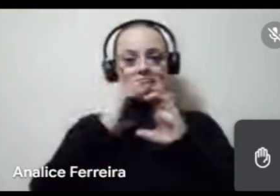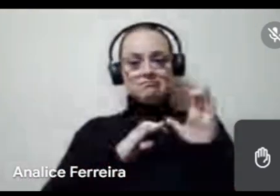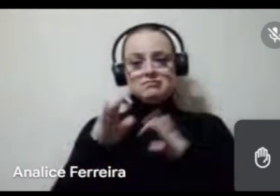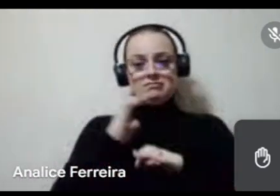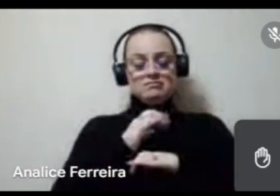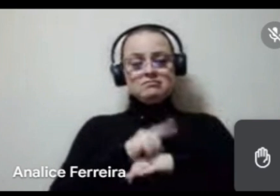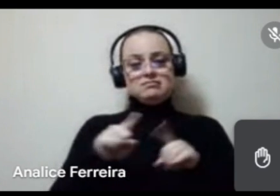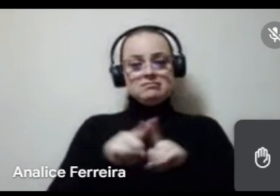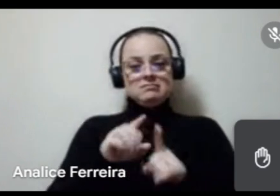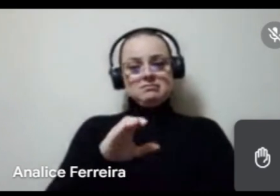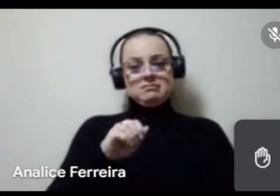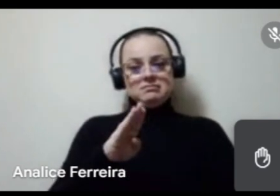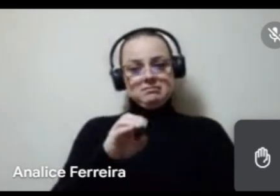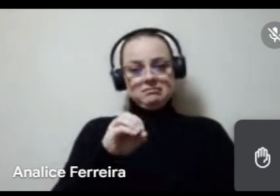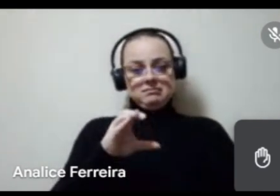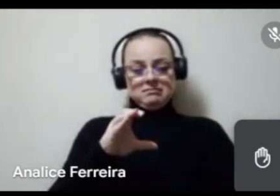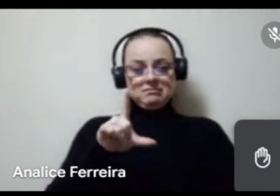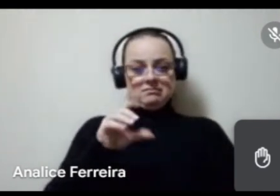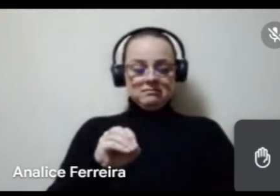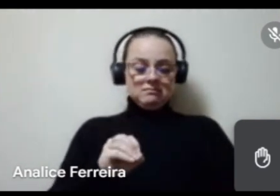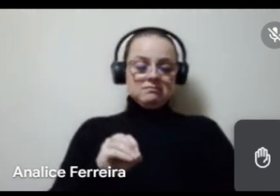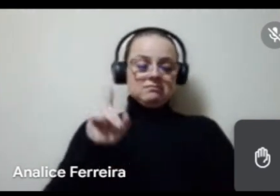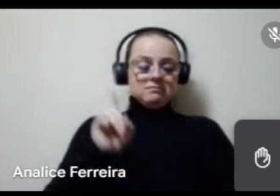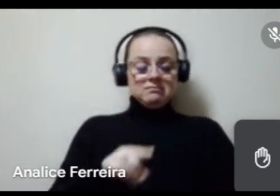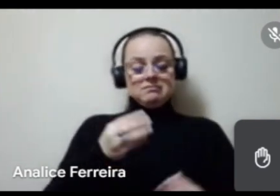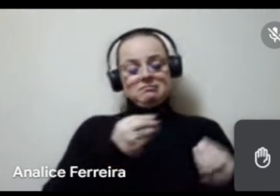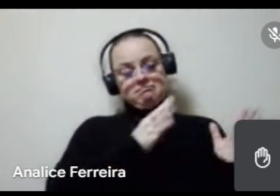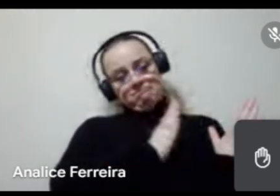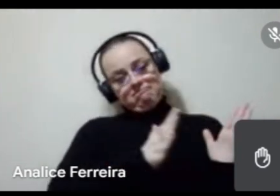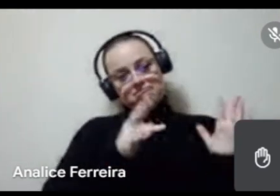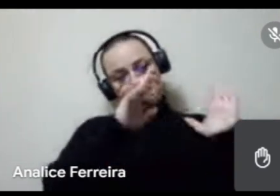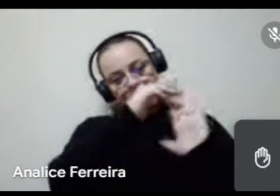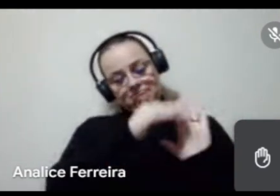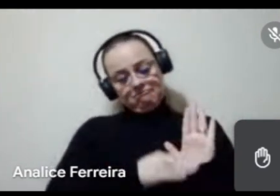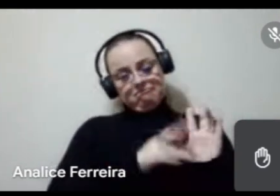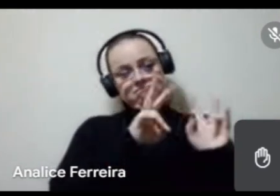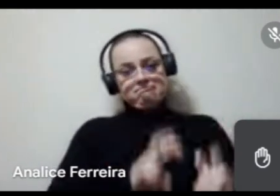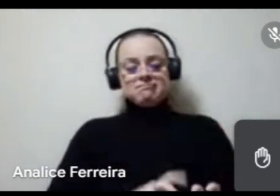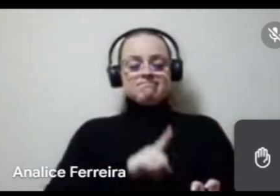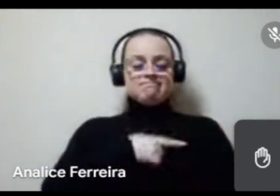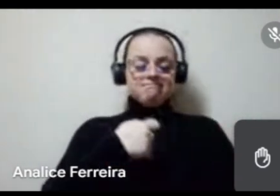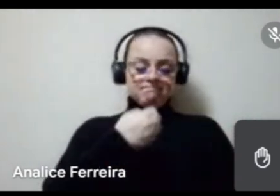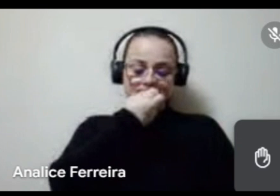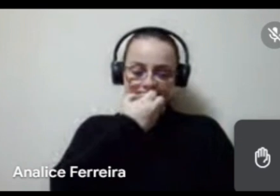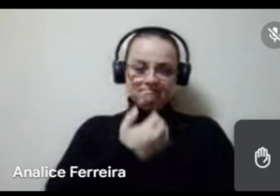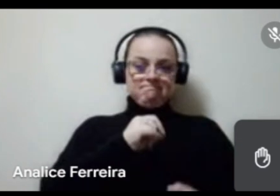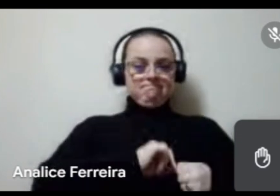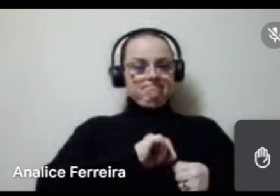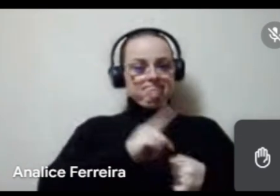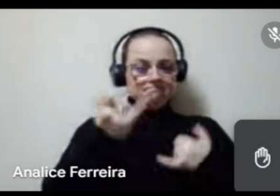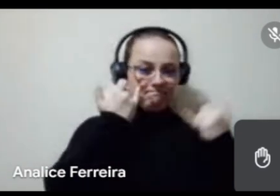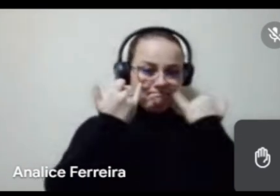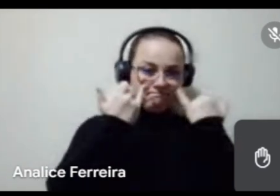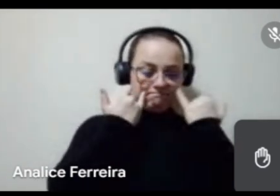caboclinhos, enfim, são muitos segmentos, então, assim, tem que ser bem feito essa escuta, serve para isso, para